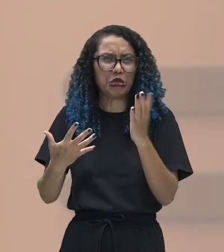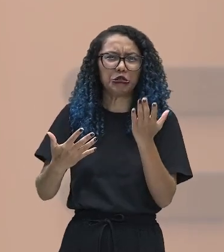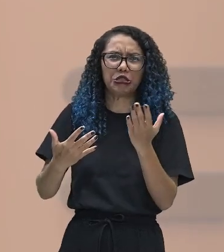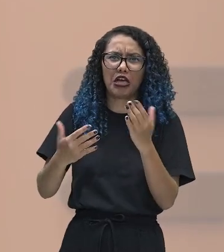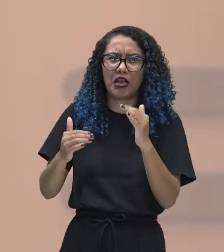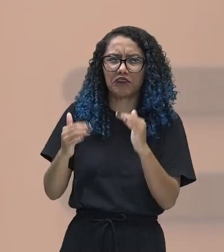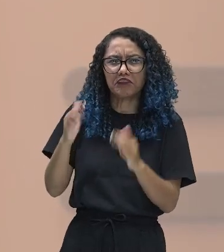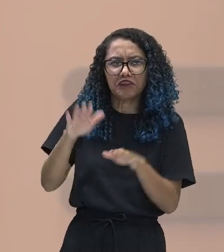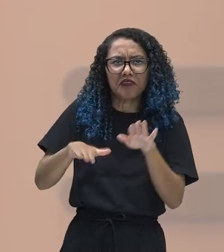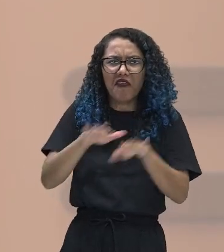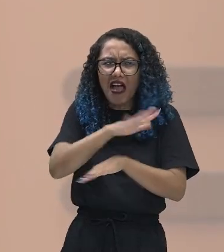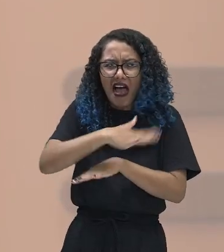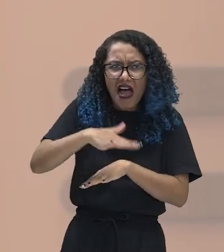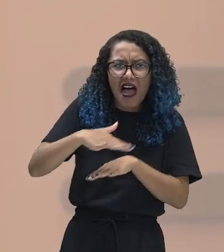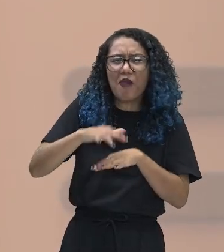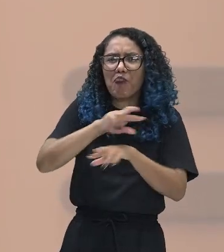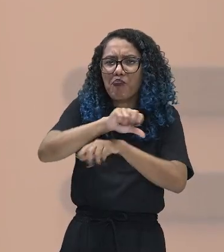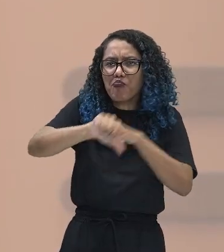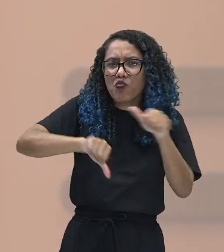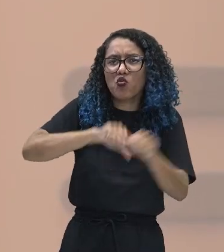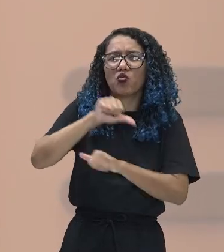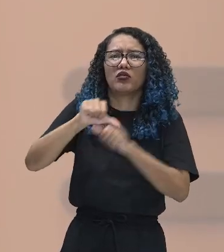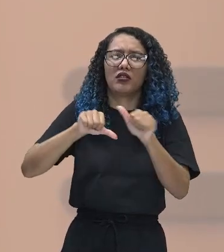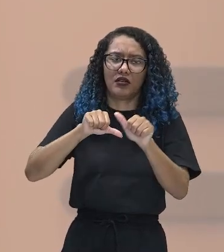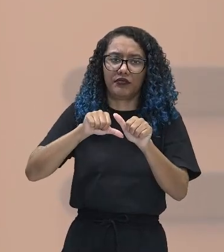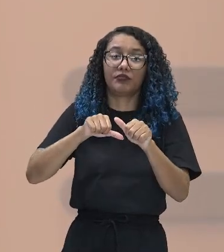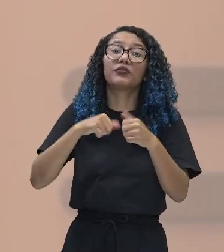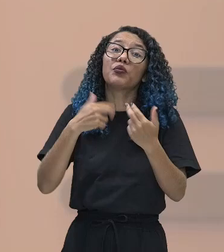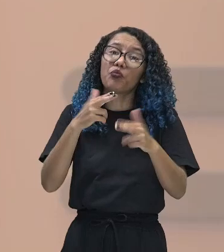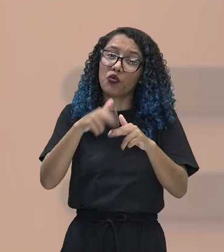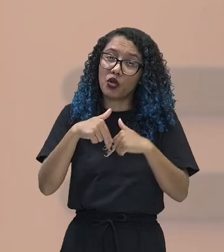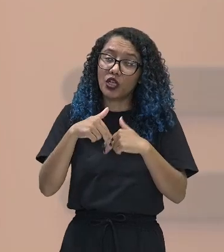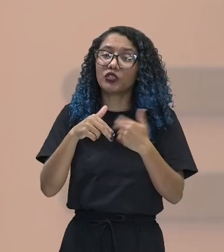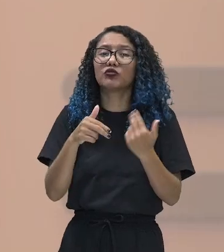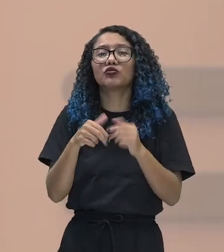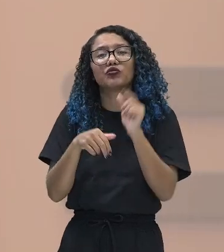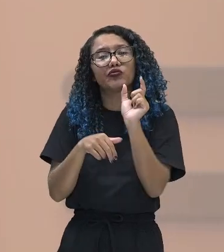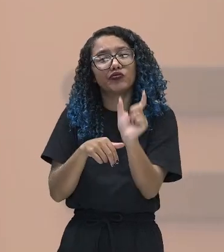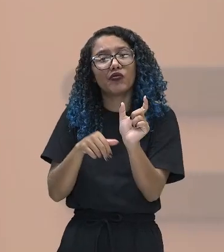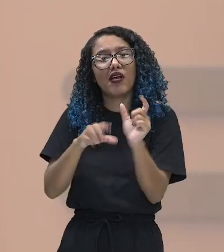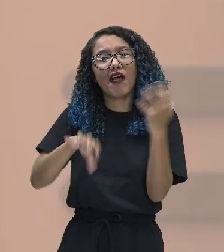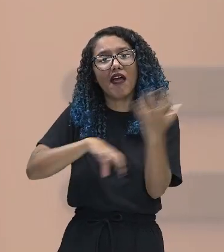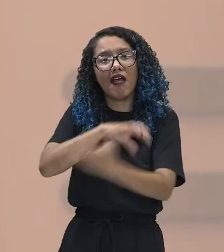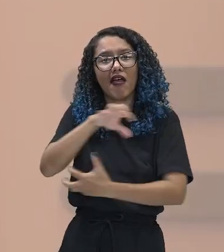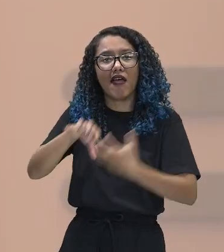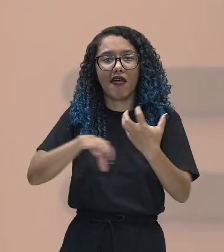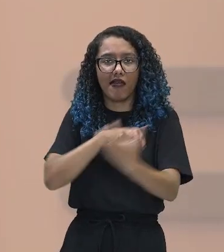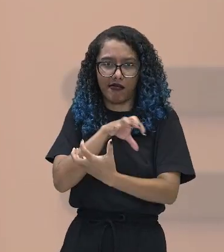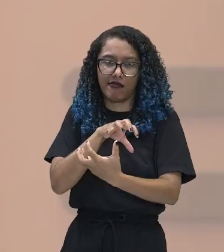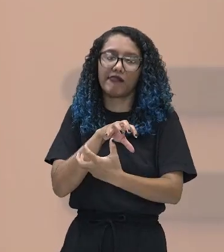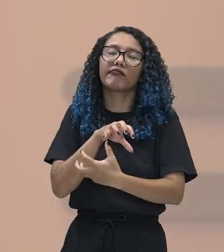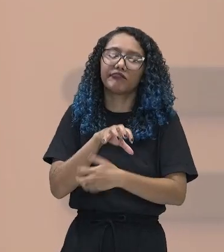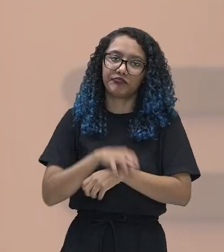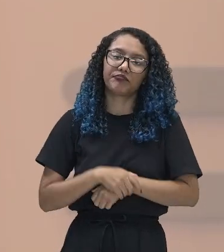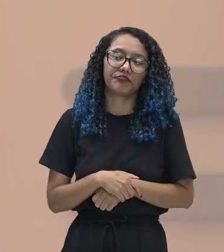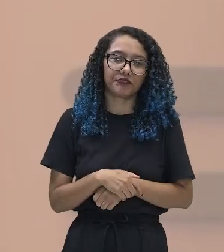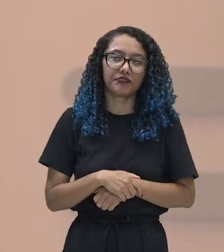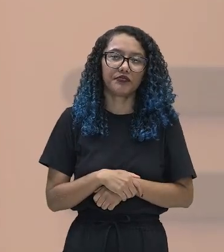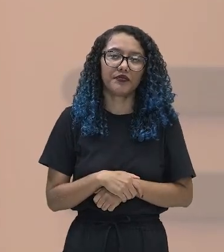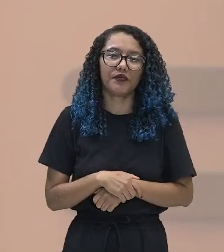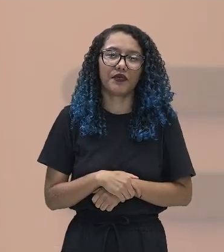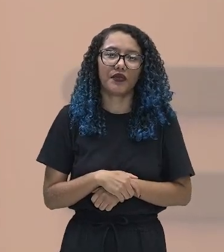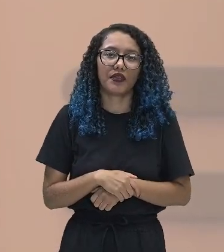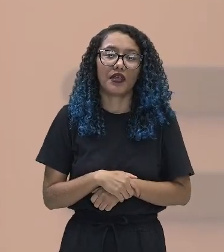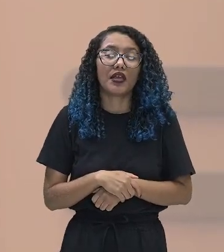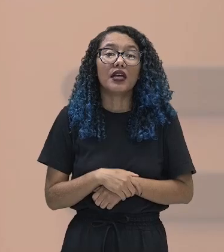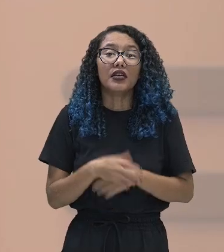E a esse fato, gente, a gente costuma dar o nome de revolução. Na Inglaterra, aconteceram algumas